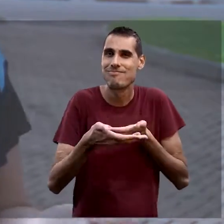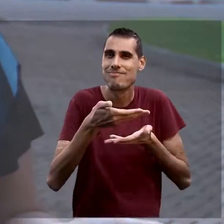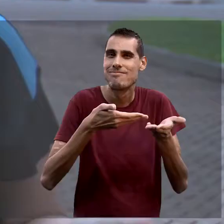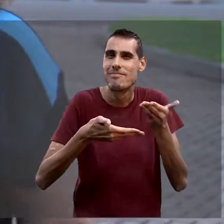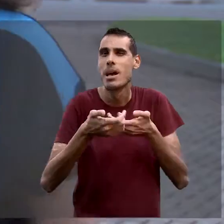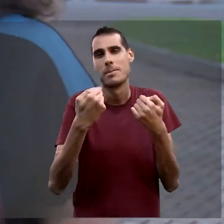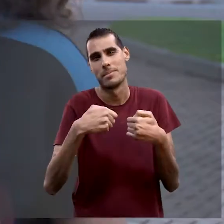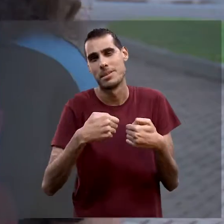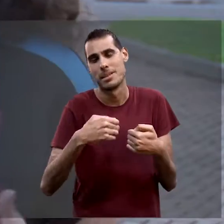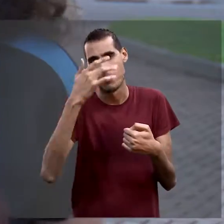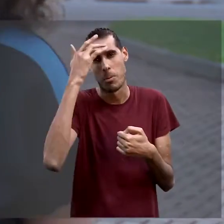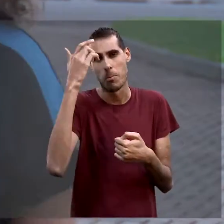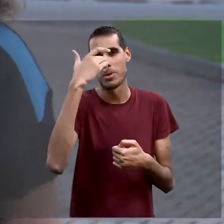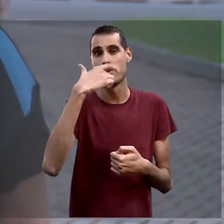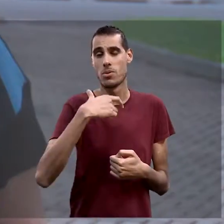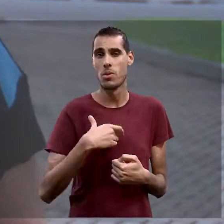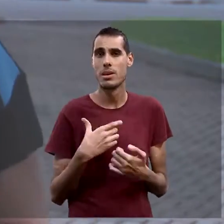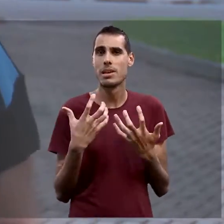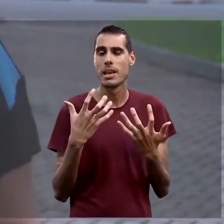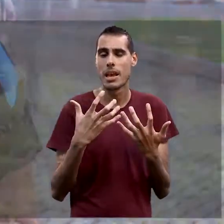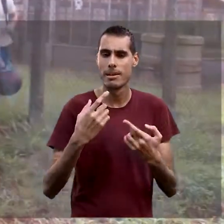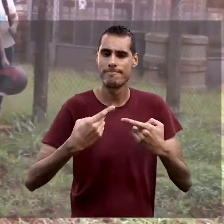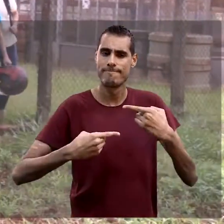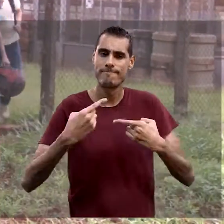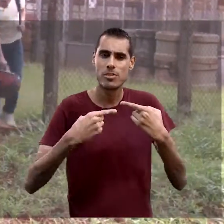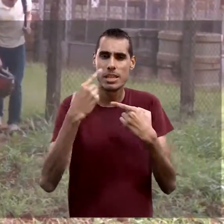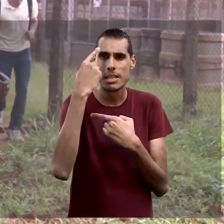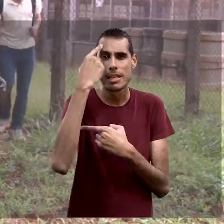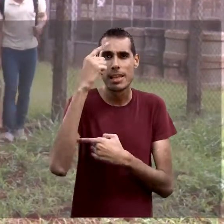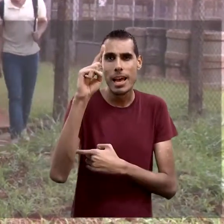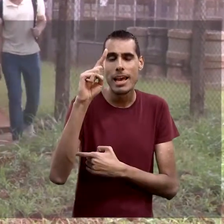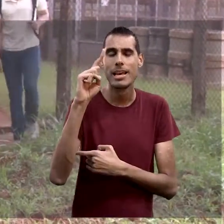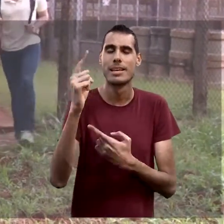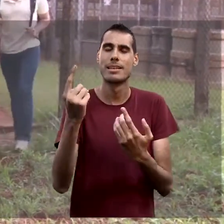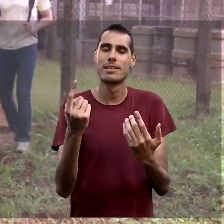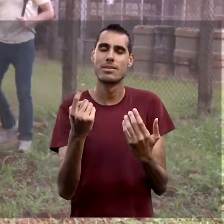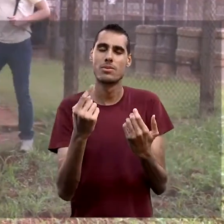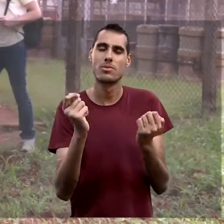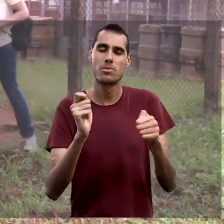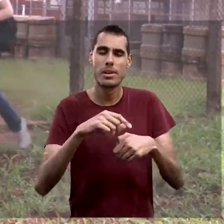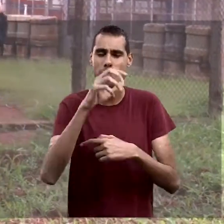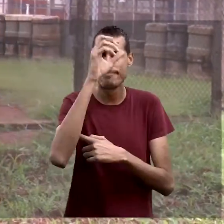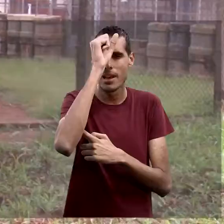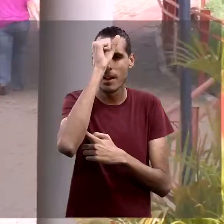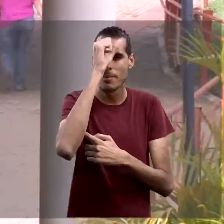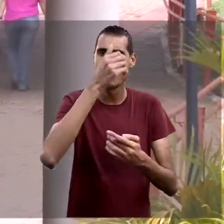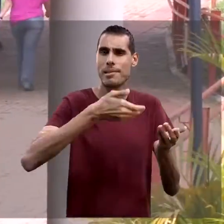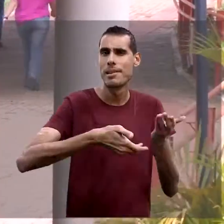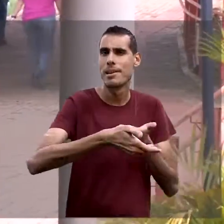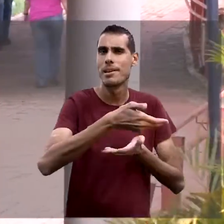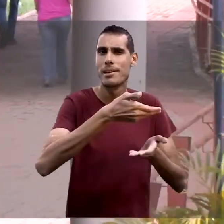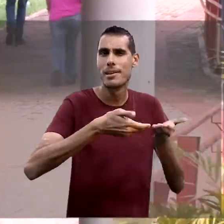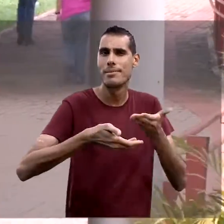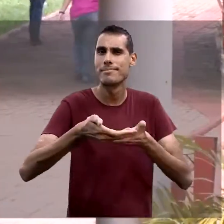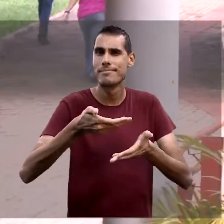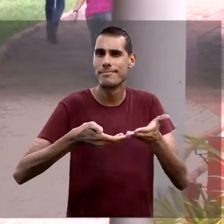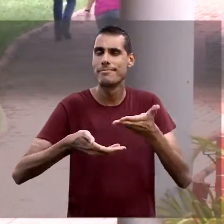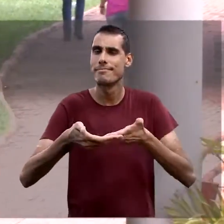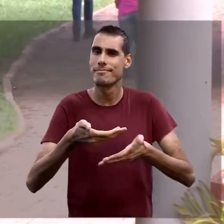coisa é você precisa gostar de gente, né? Então tem que ser uma pessoa que está disposta a discutir ideias, que está disposta